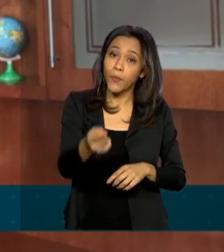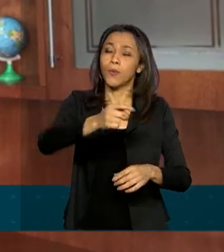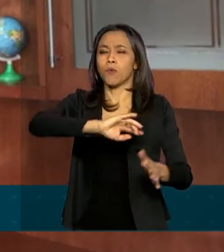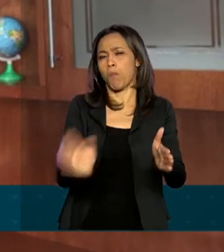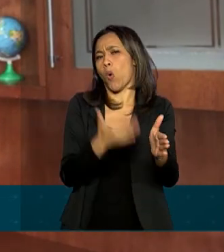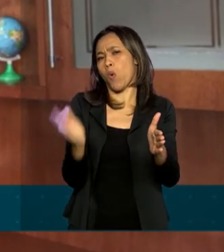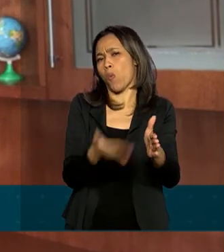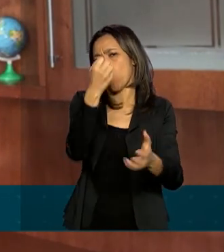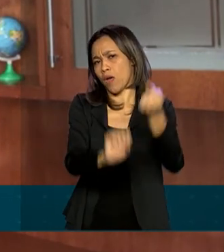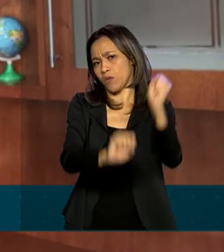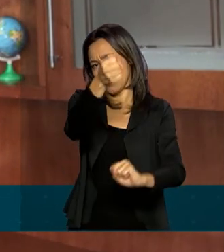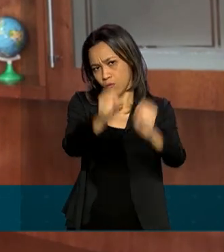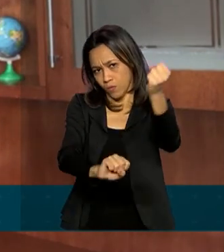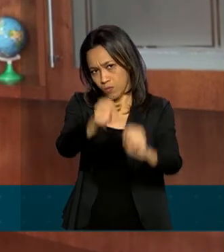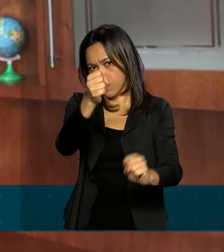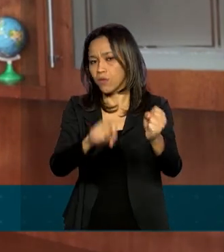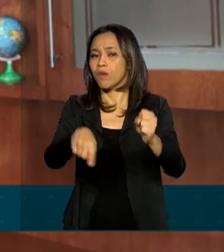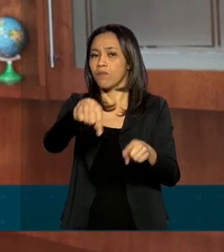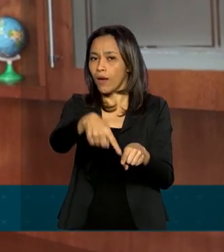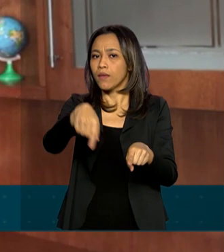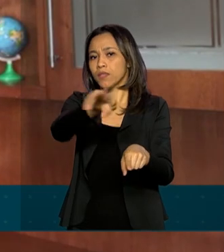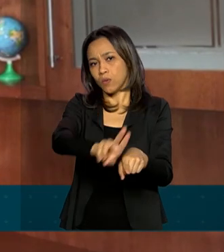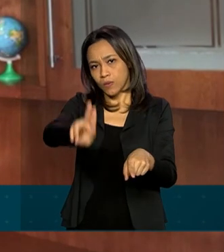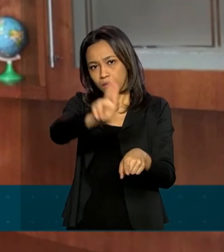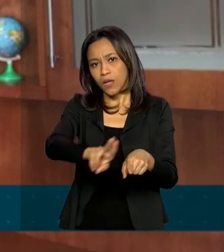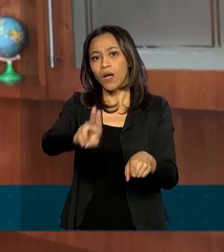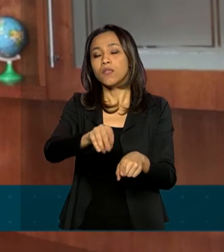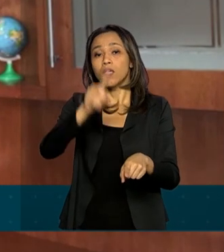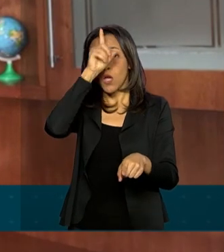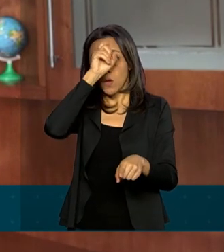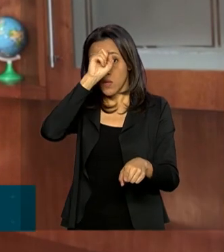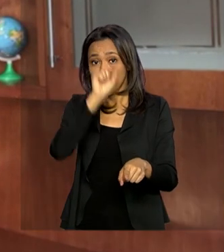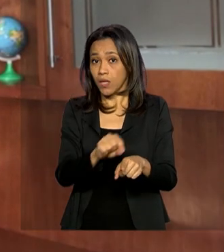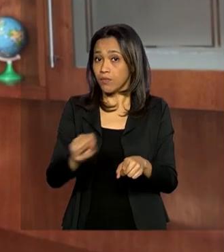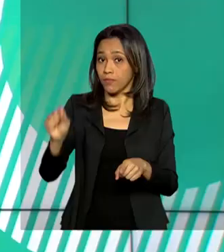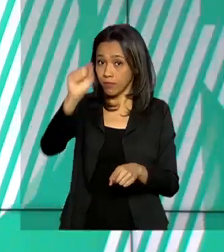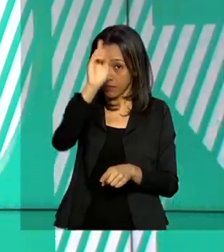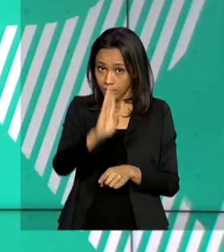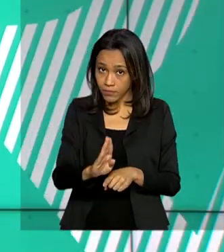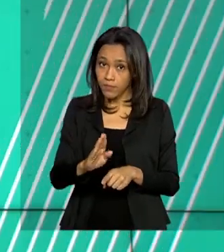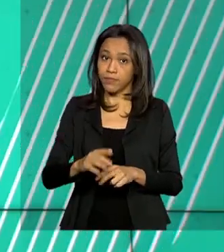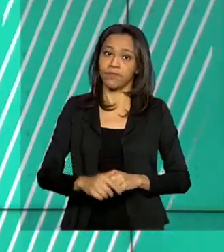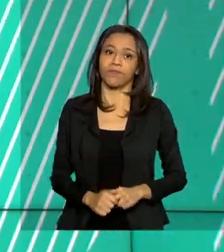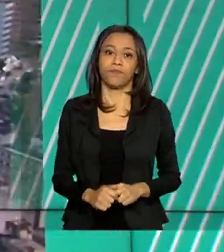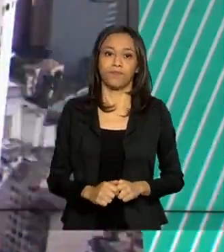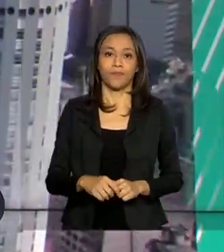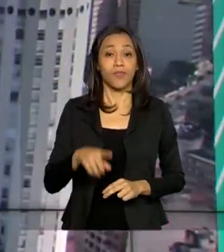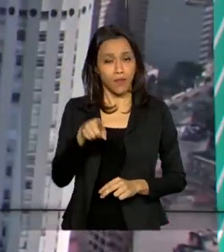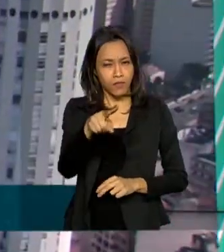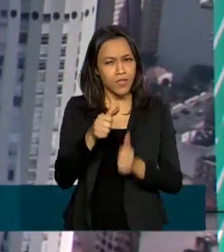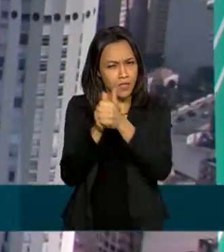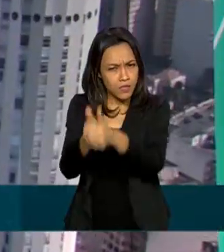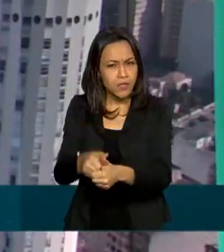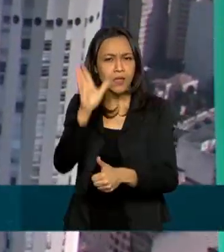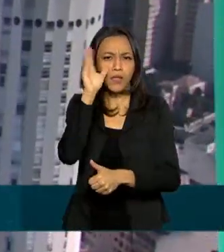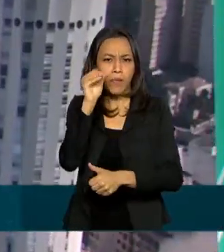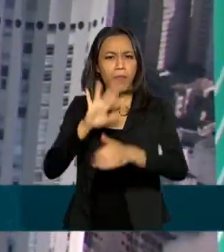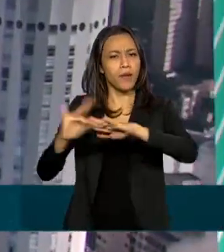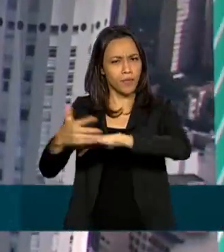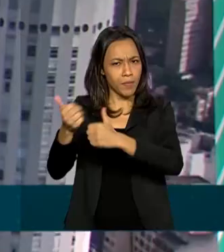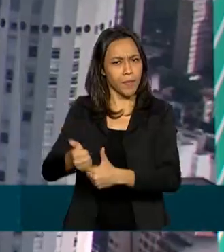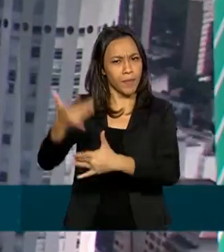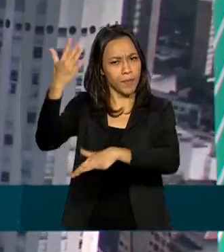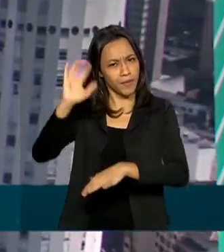em larga escala para serem usados em hospitais de todo o país. Siga a gente também pelas redes